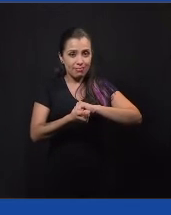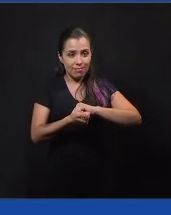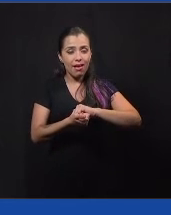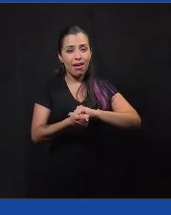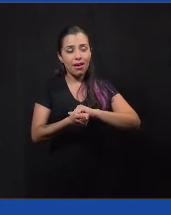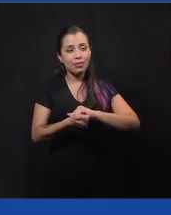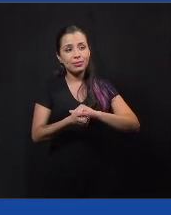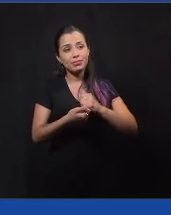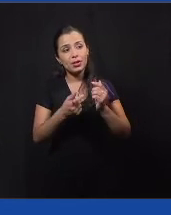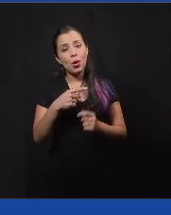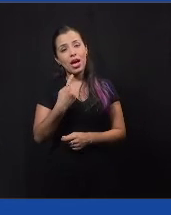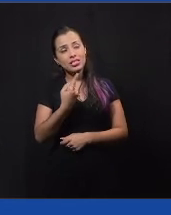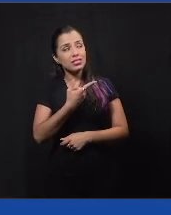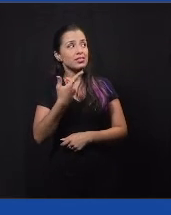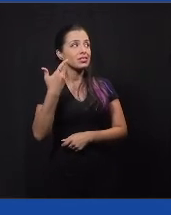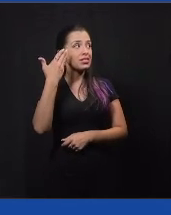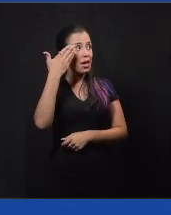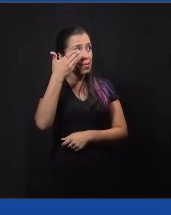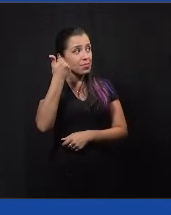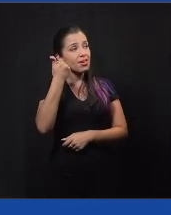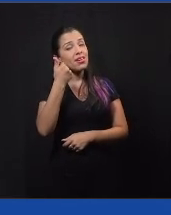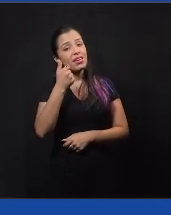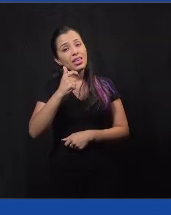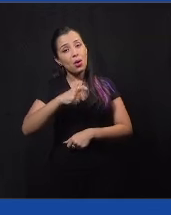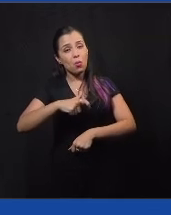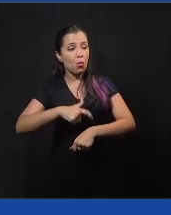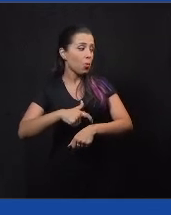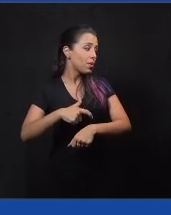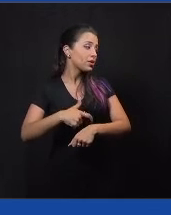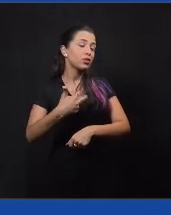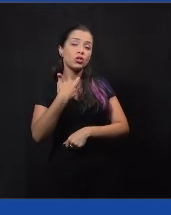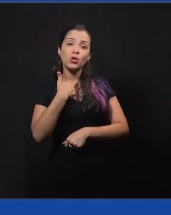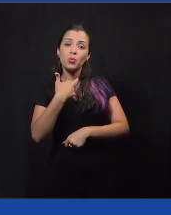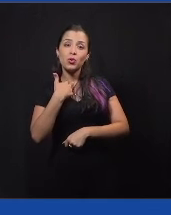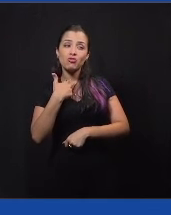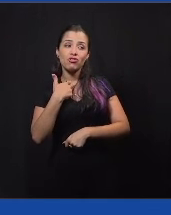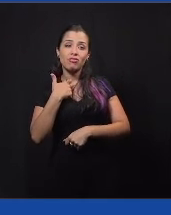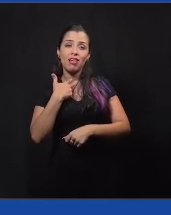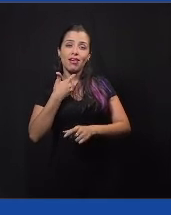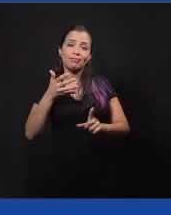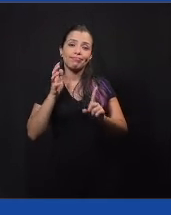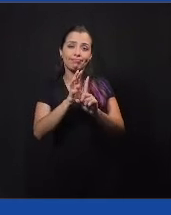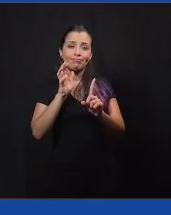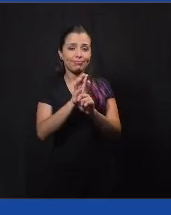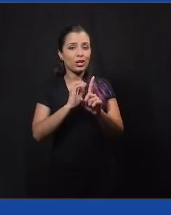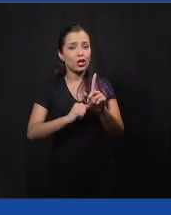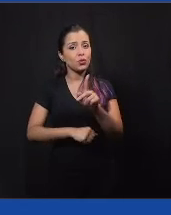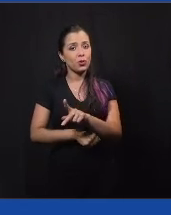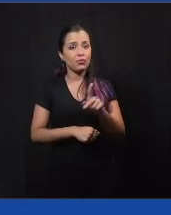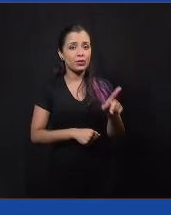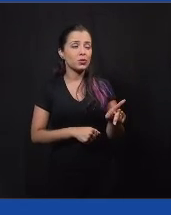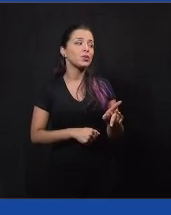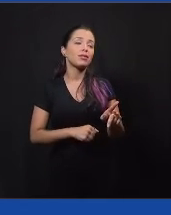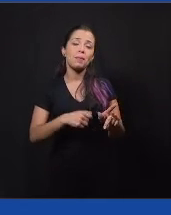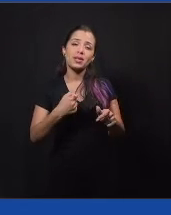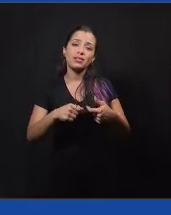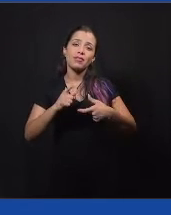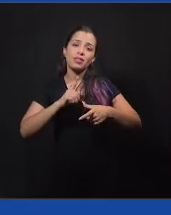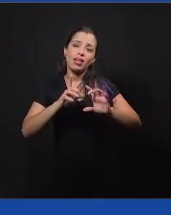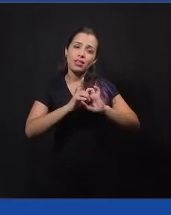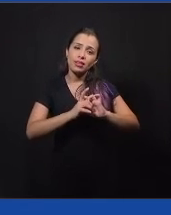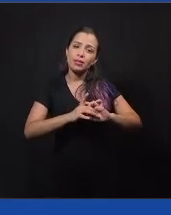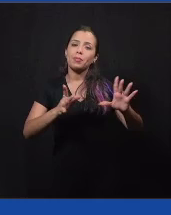Então, a gente sabia que era um momento que a gente não poderia sobrecarregar os professores, né, para ocupar mais o espaço deles de